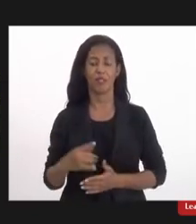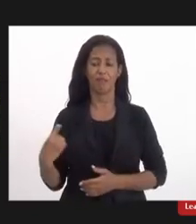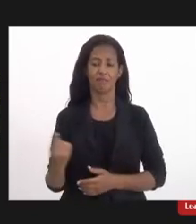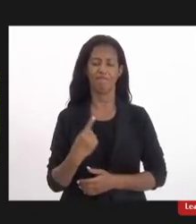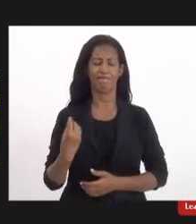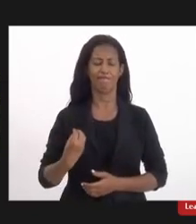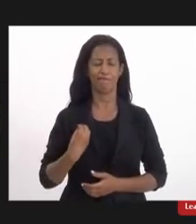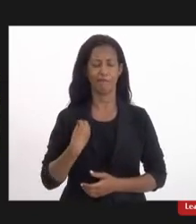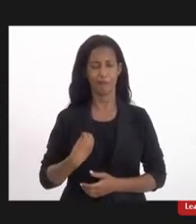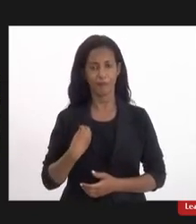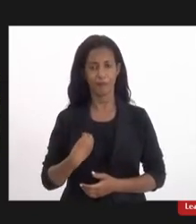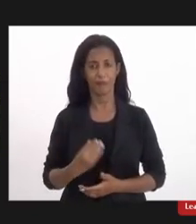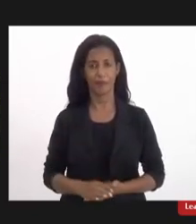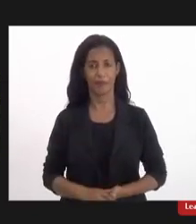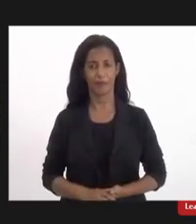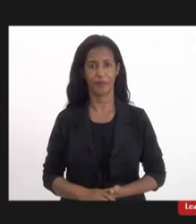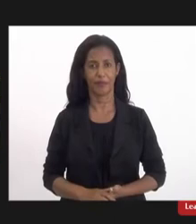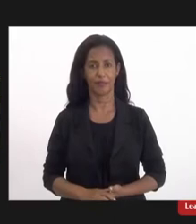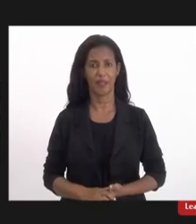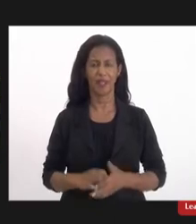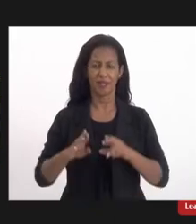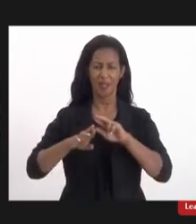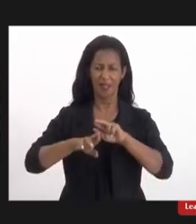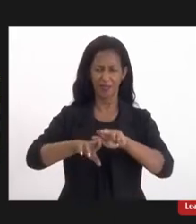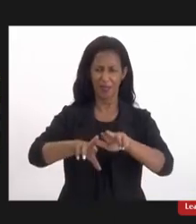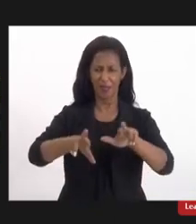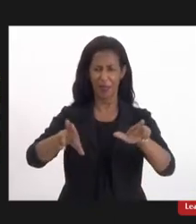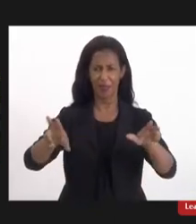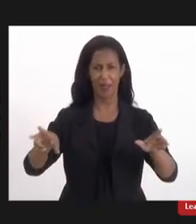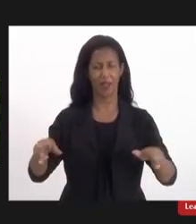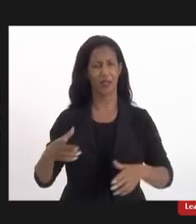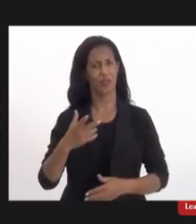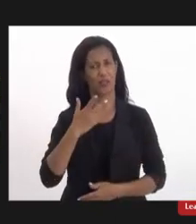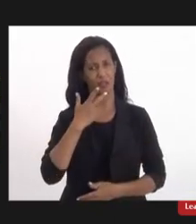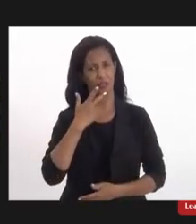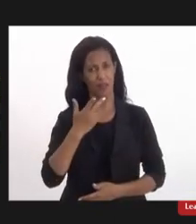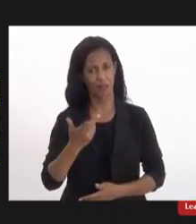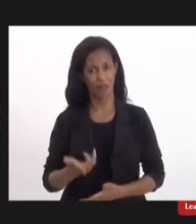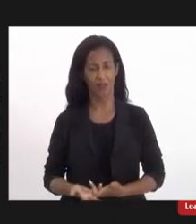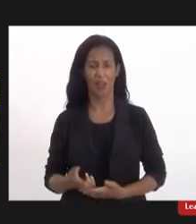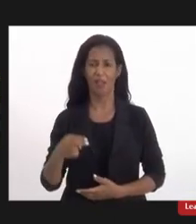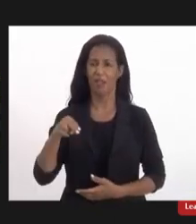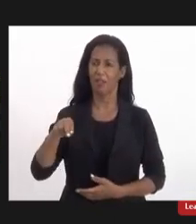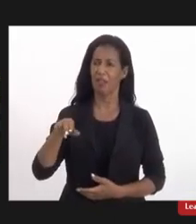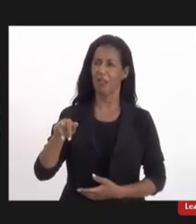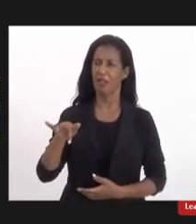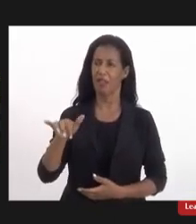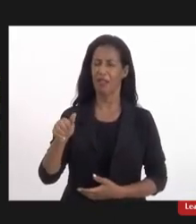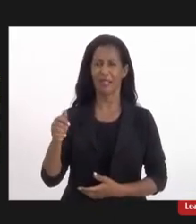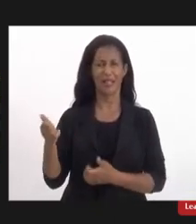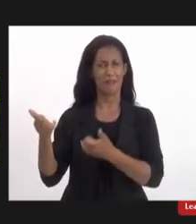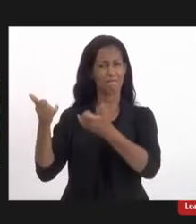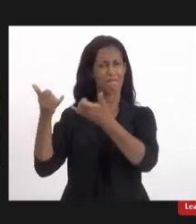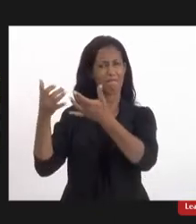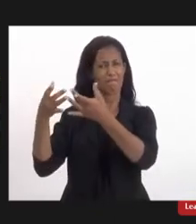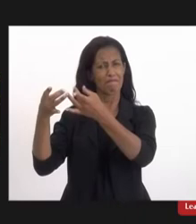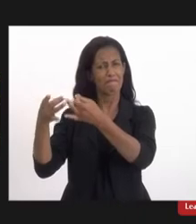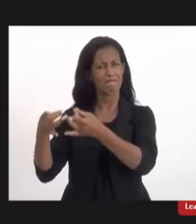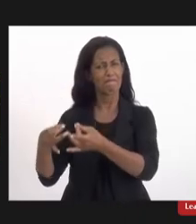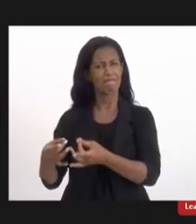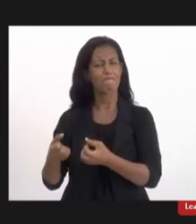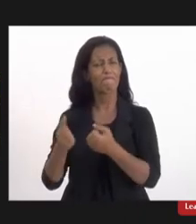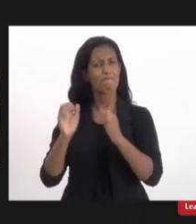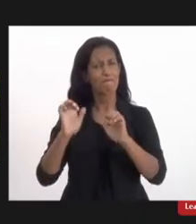vive, né? E que vários aqui já falaram, a Natália trouxe muito bem esse contexto.